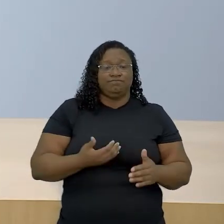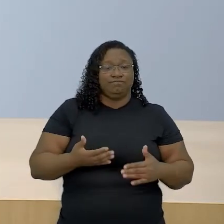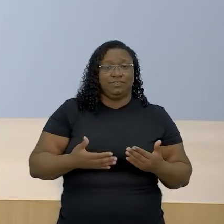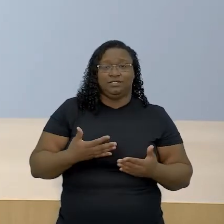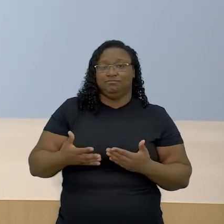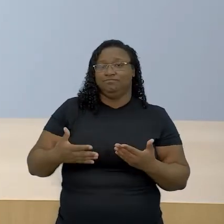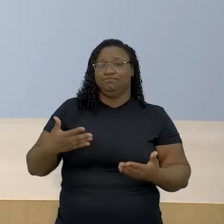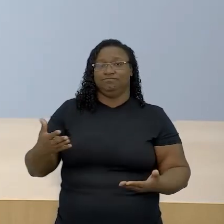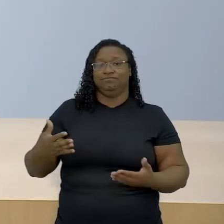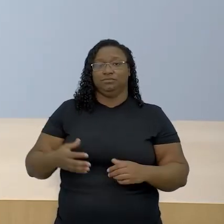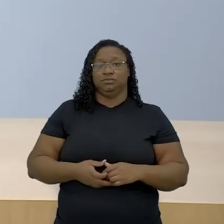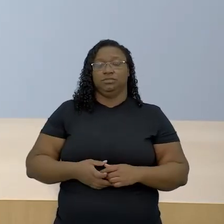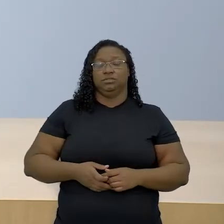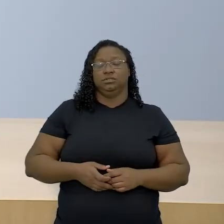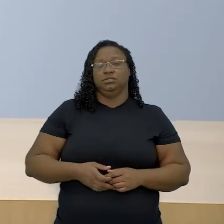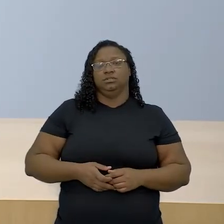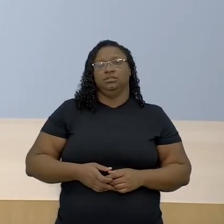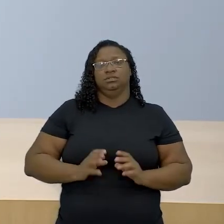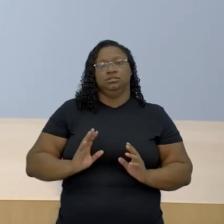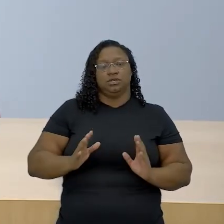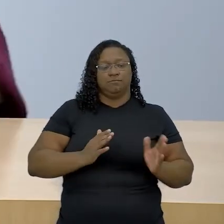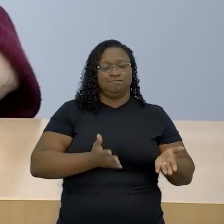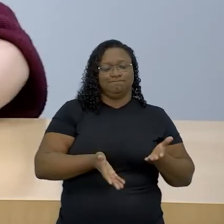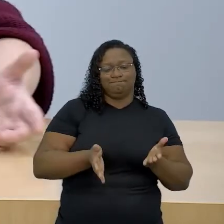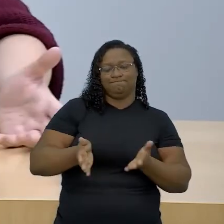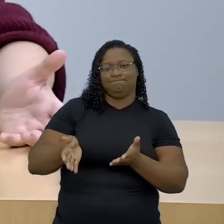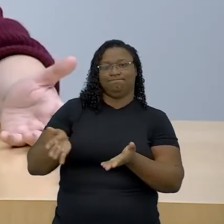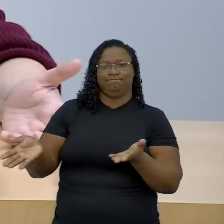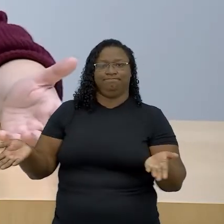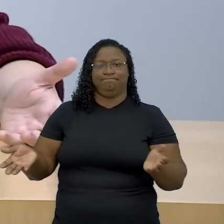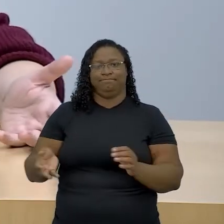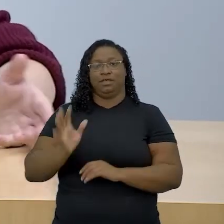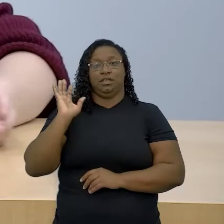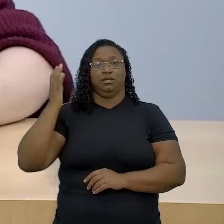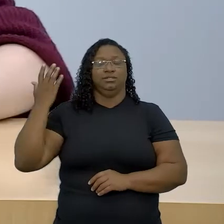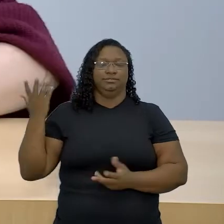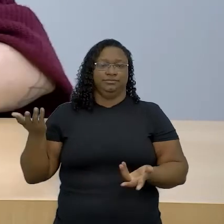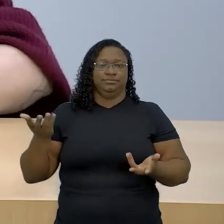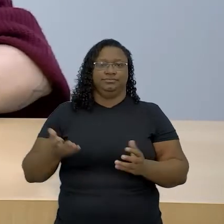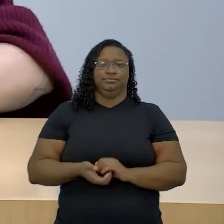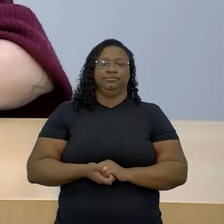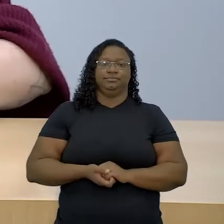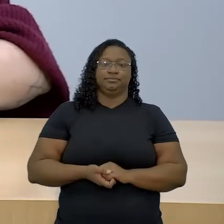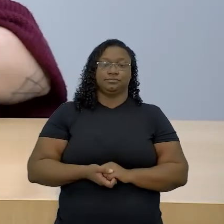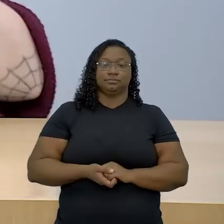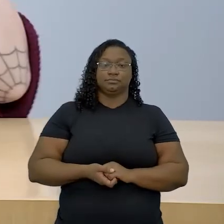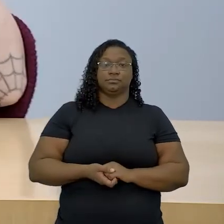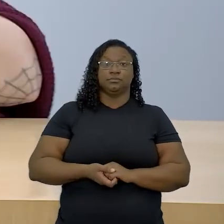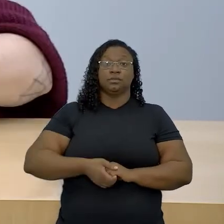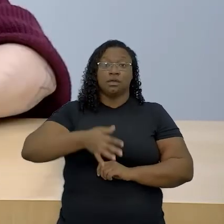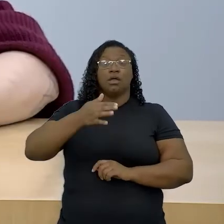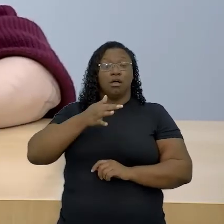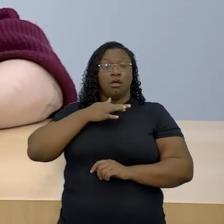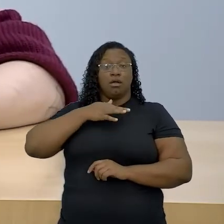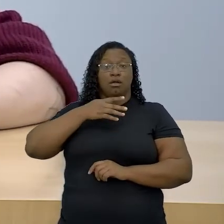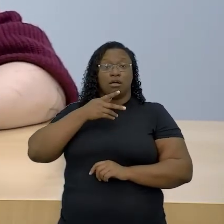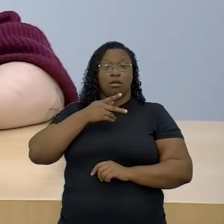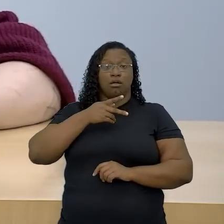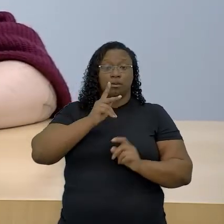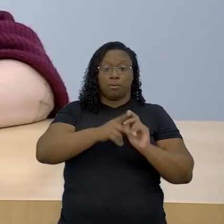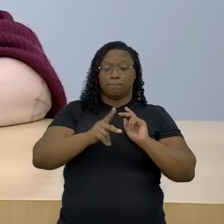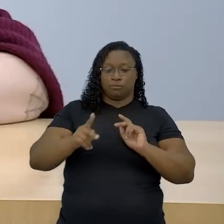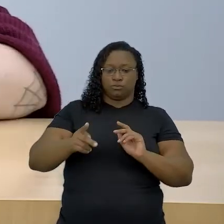parâmetros e critérios. A gente sabe que, ao longo da história, e o professor Mbembe denuncia isso com muita